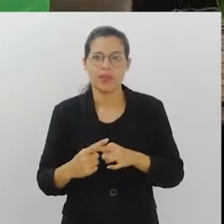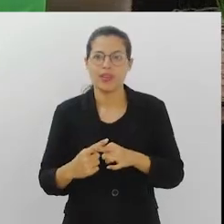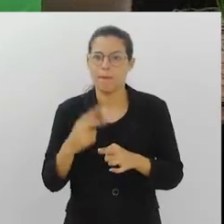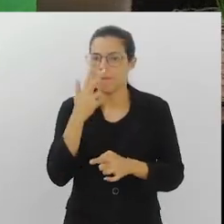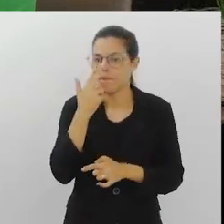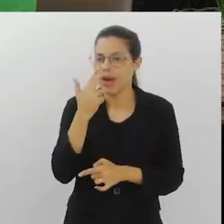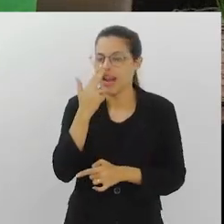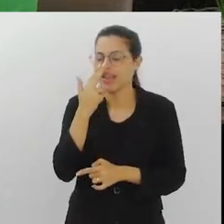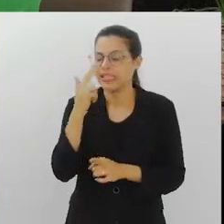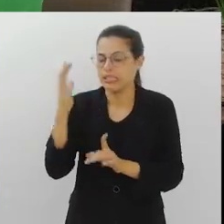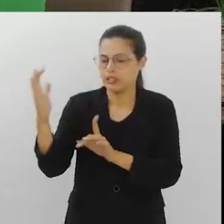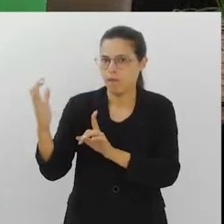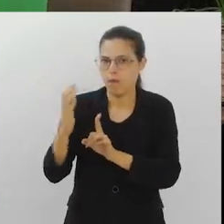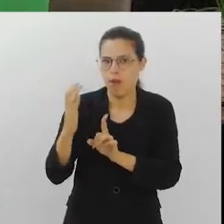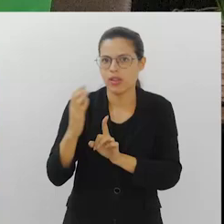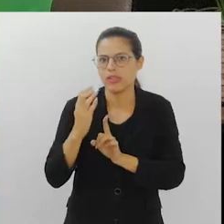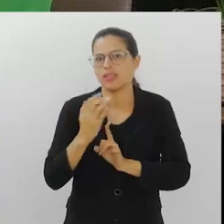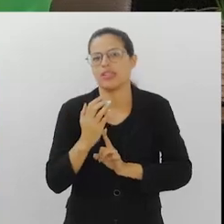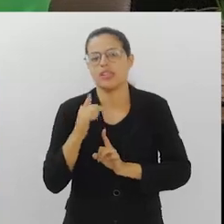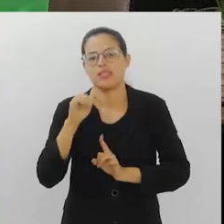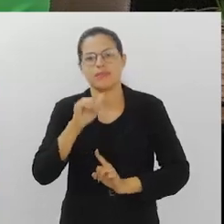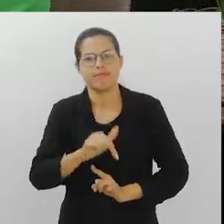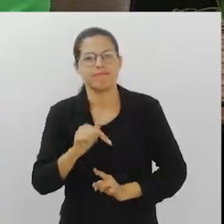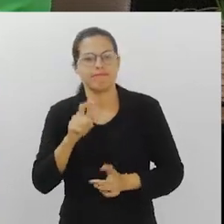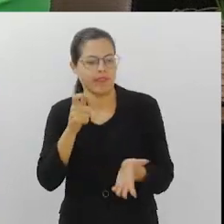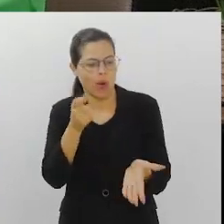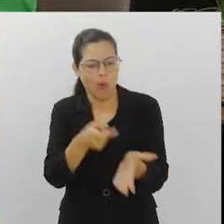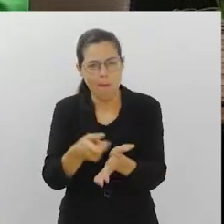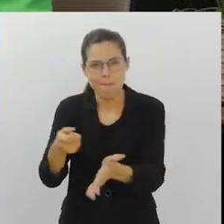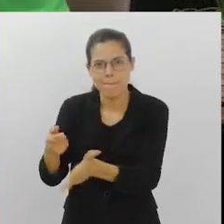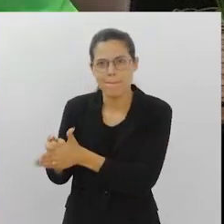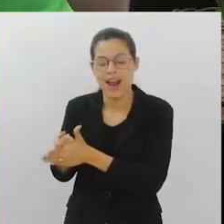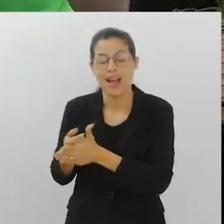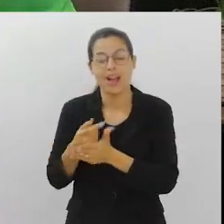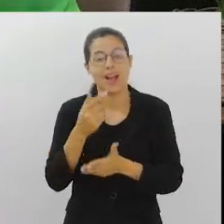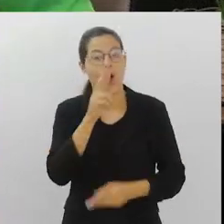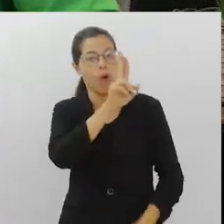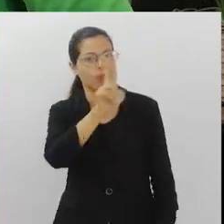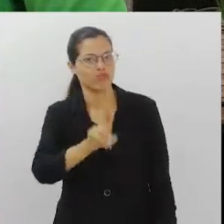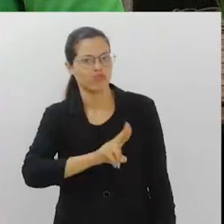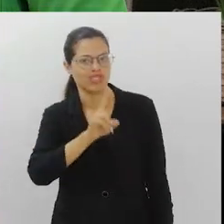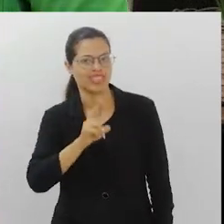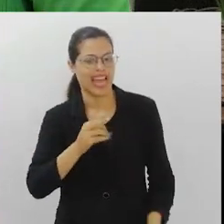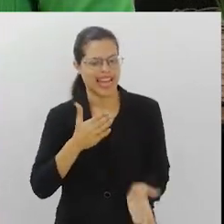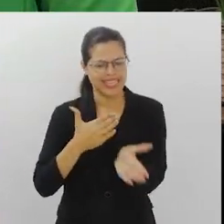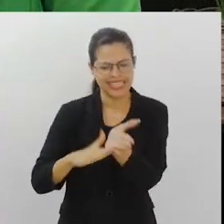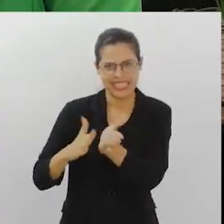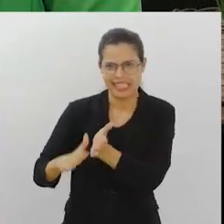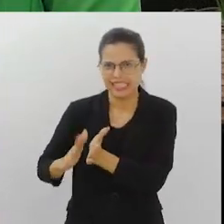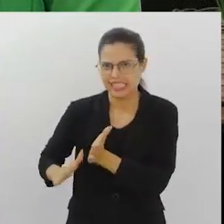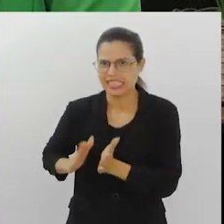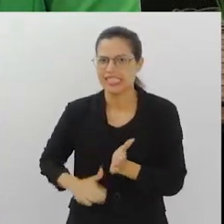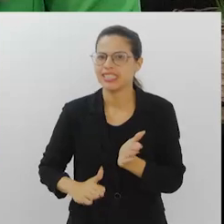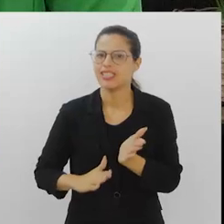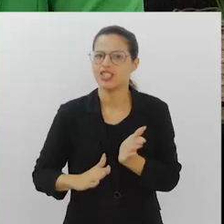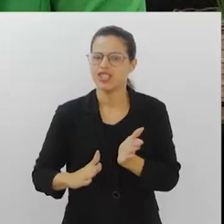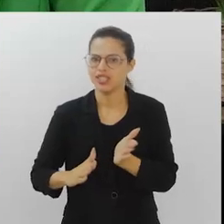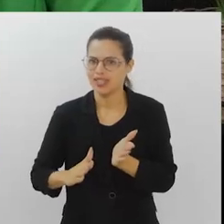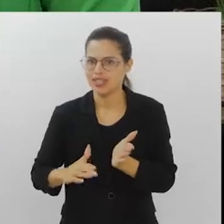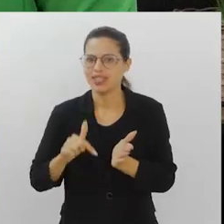levado a consumir cada vez mais, o assédio para a gente gastar e